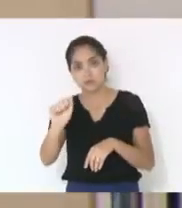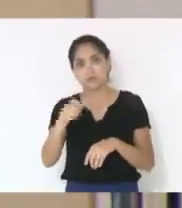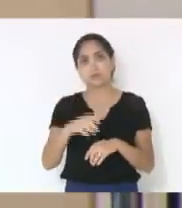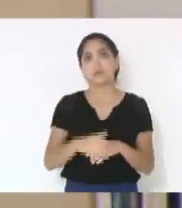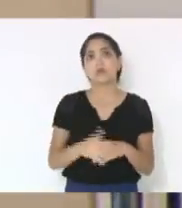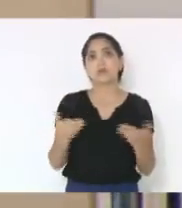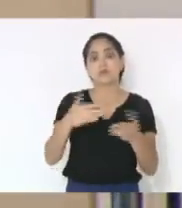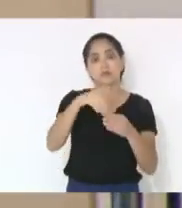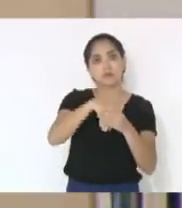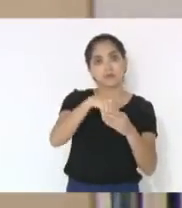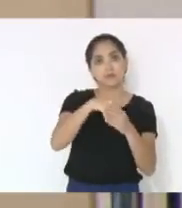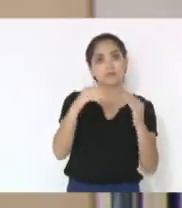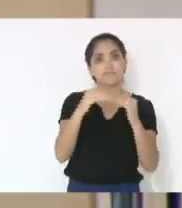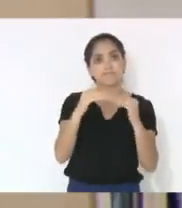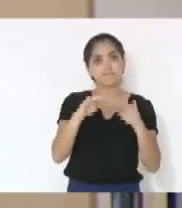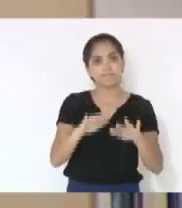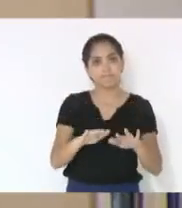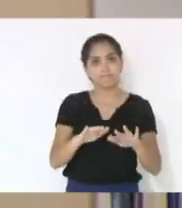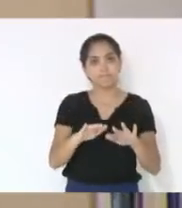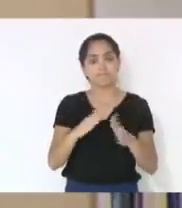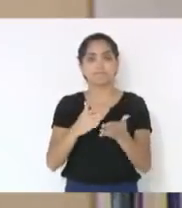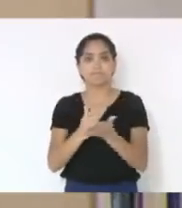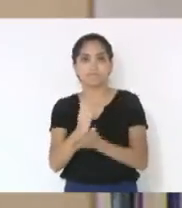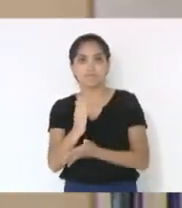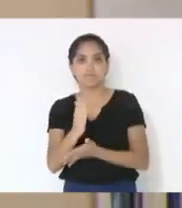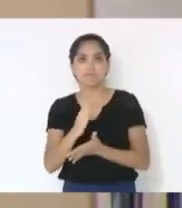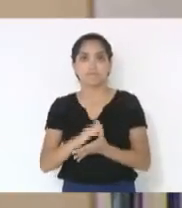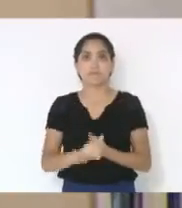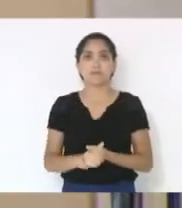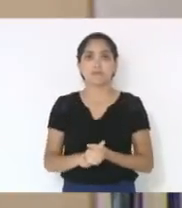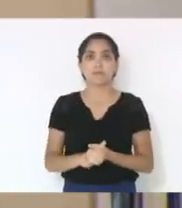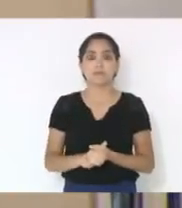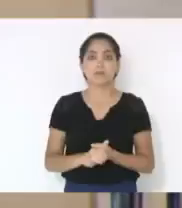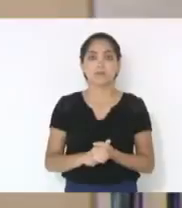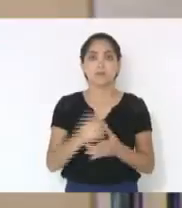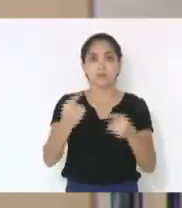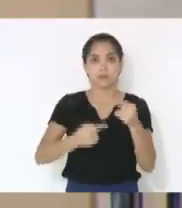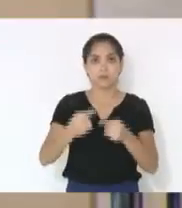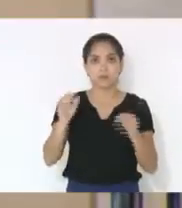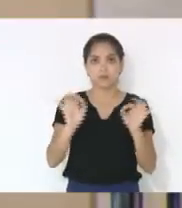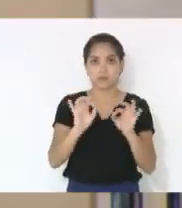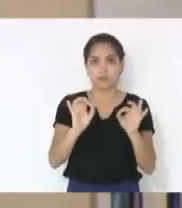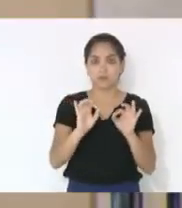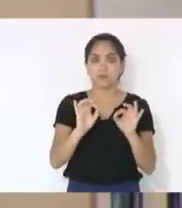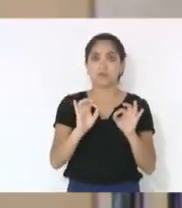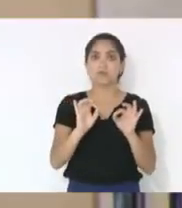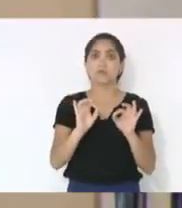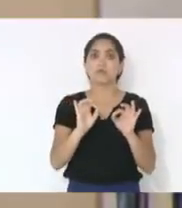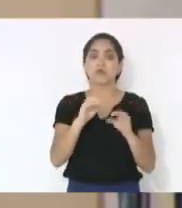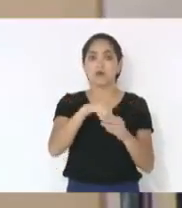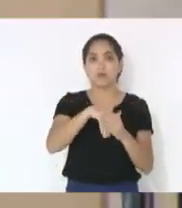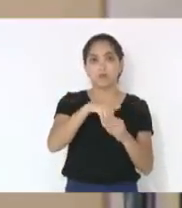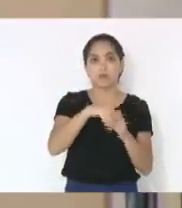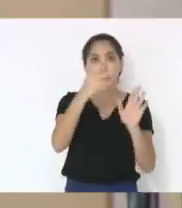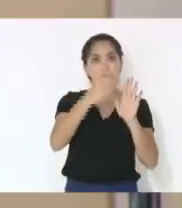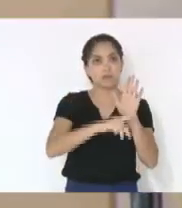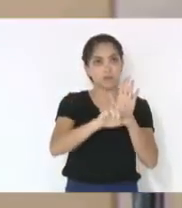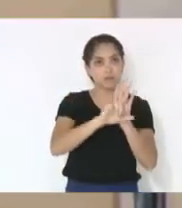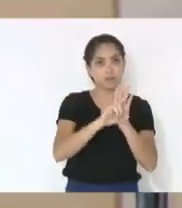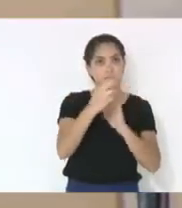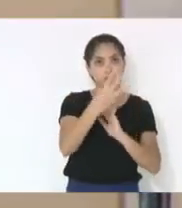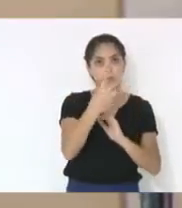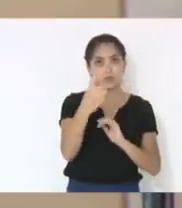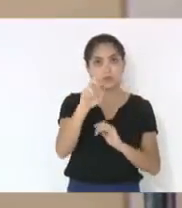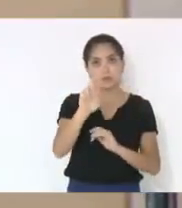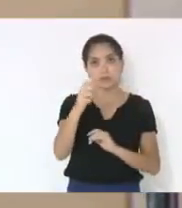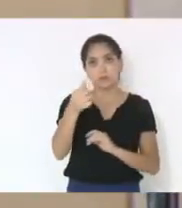votação, quem estiver de acordo permanece como se encontre, aprovado. Discussão e votação em segundo turno ao projeto de lei 315